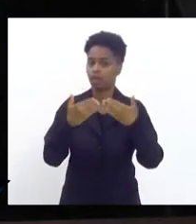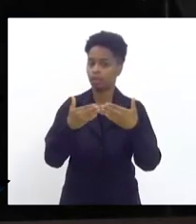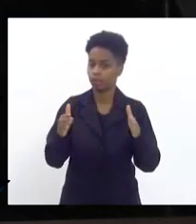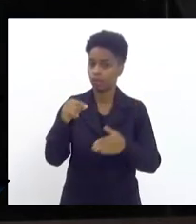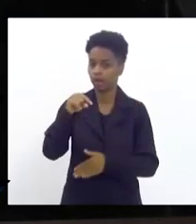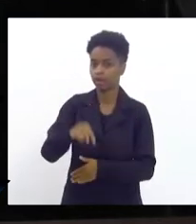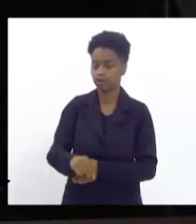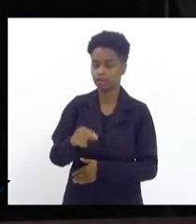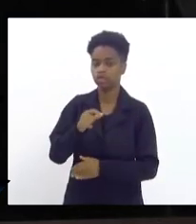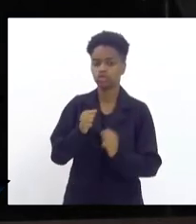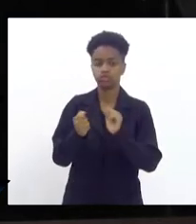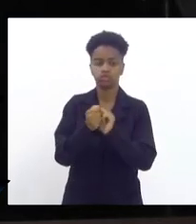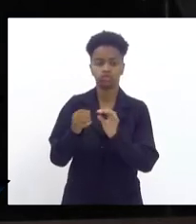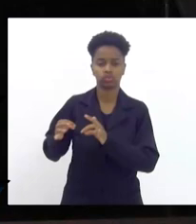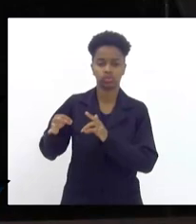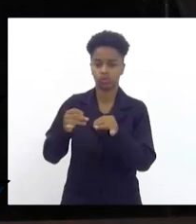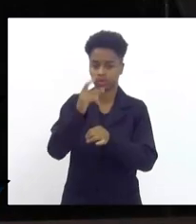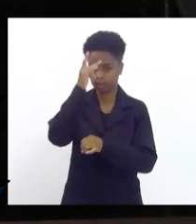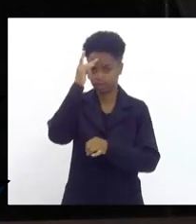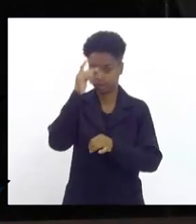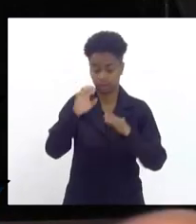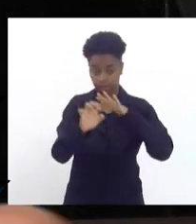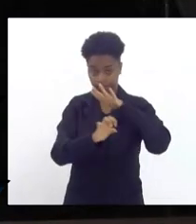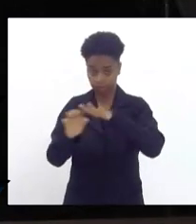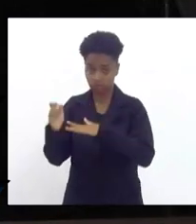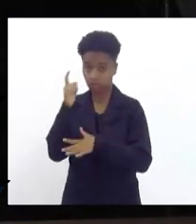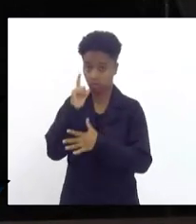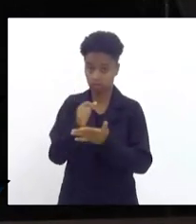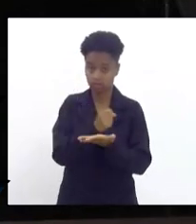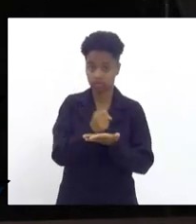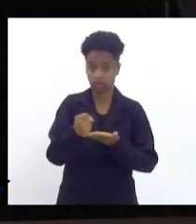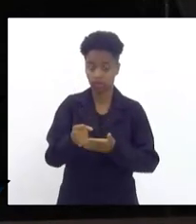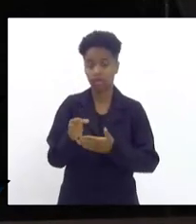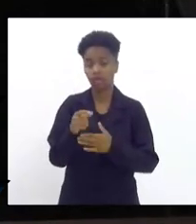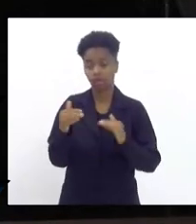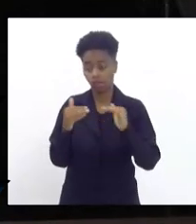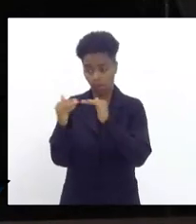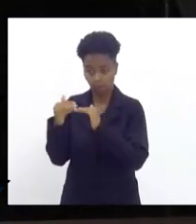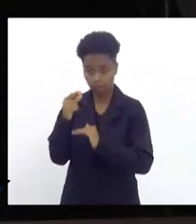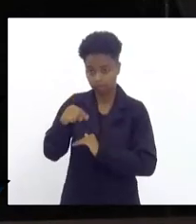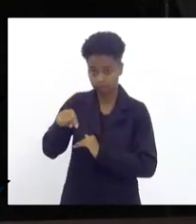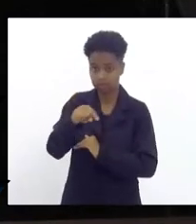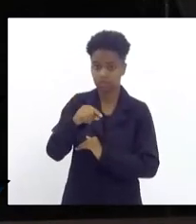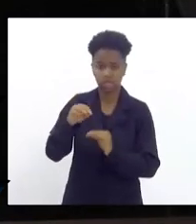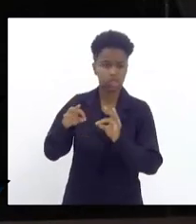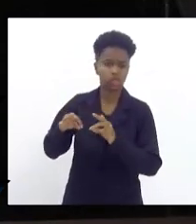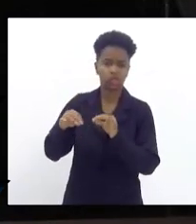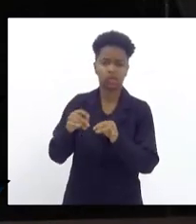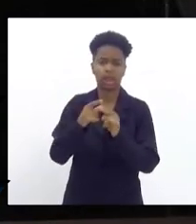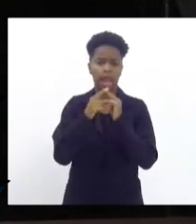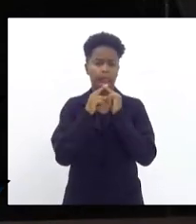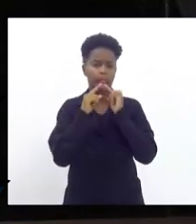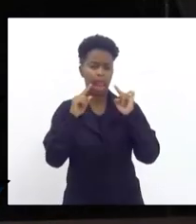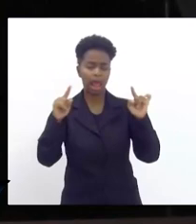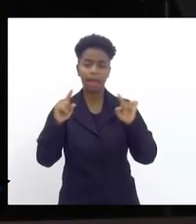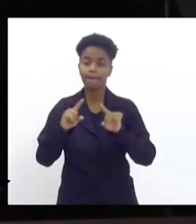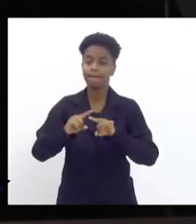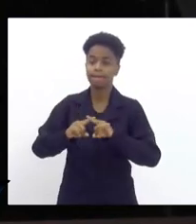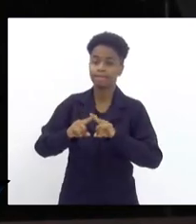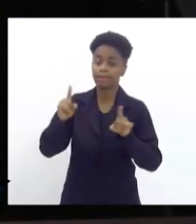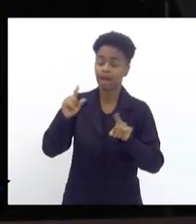todas essas empresas que ganharam a concessão e todas elas concordam com vossa excelência foi aqui no plenário tudo chora mas nós de participar